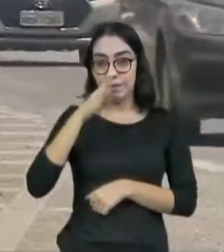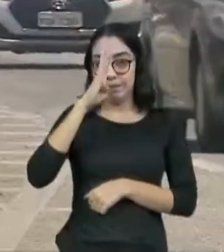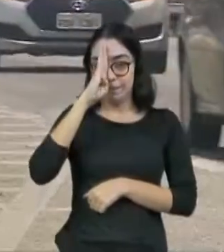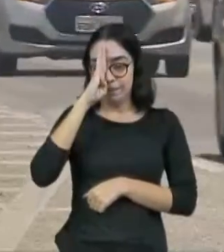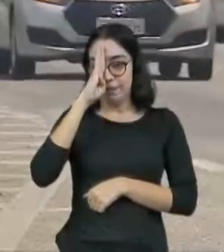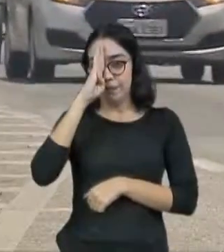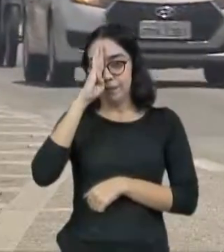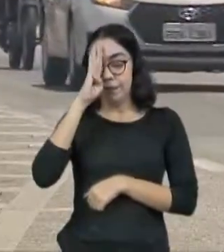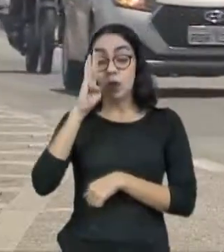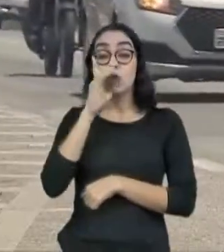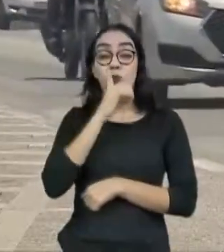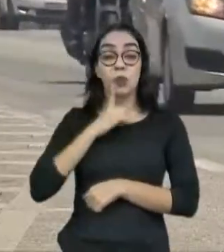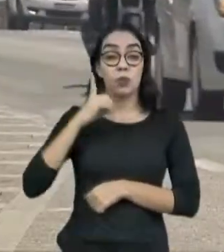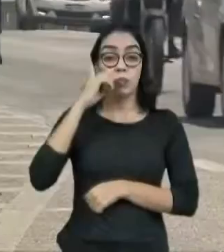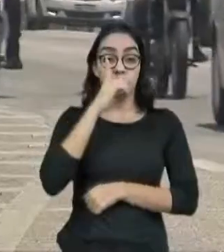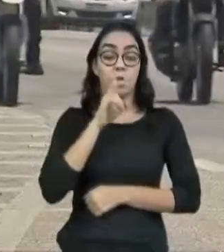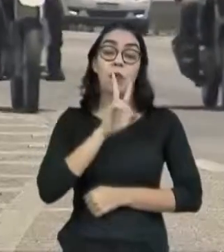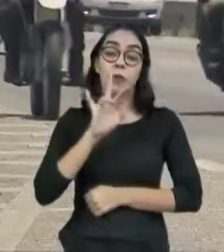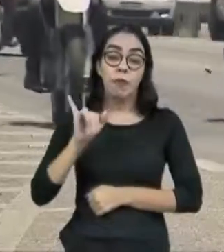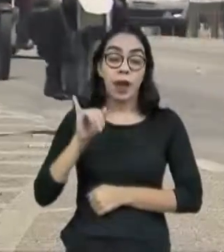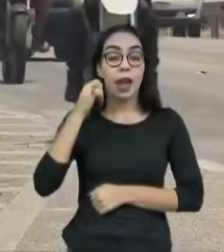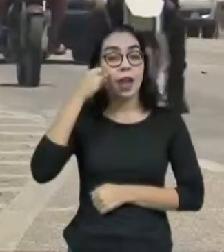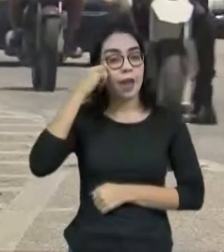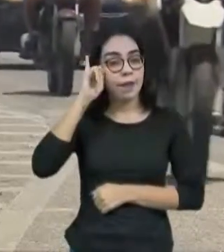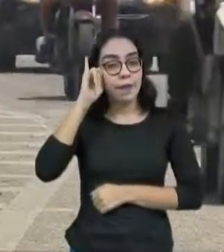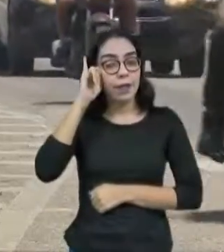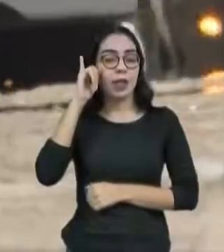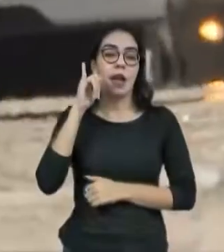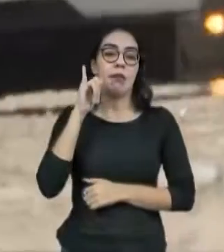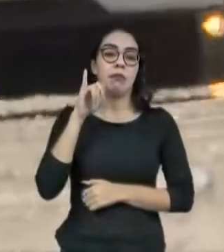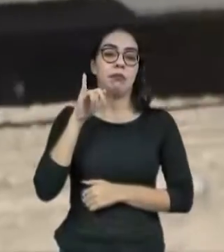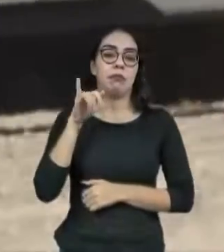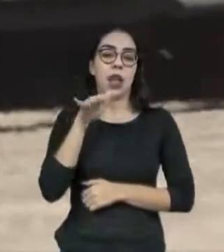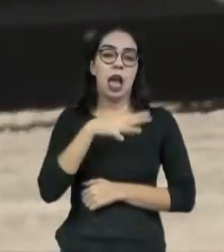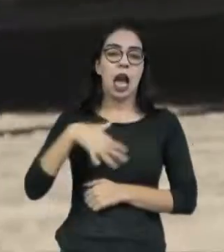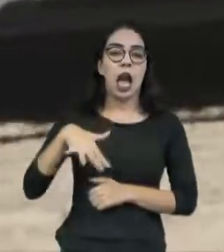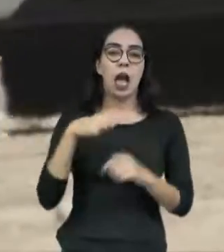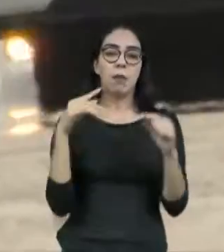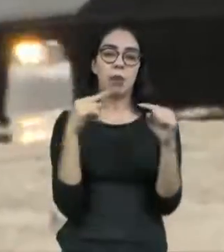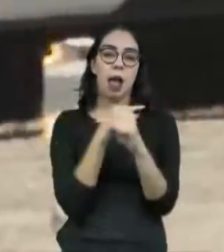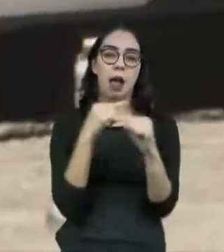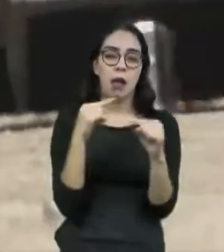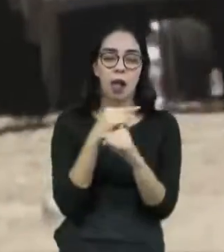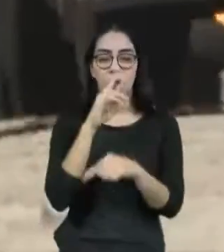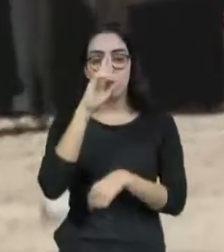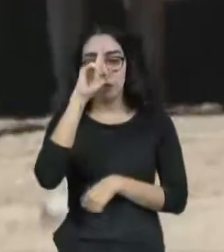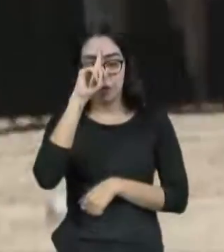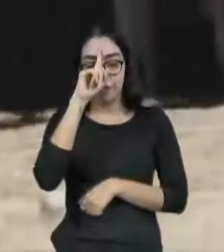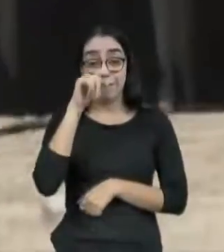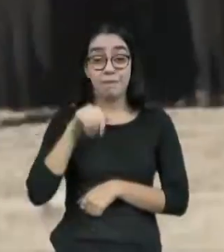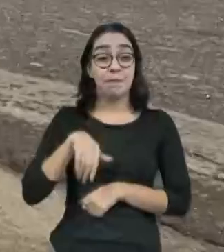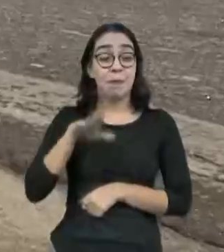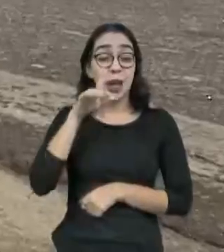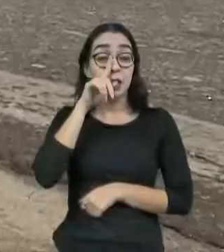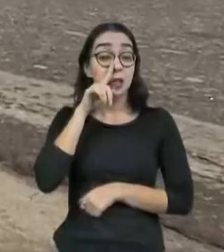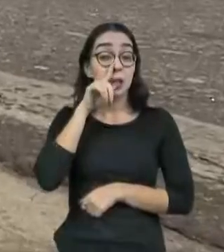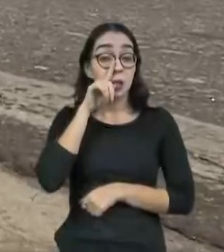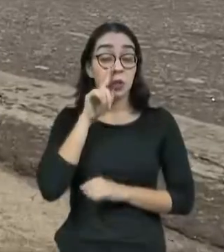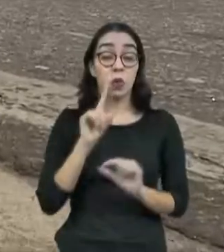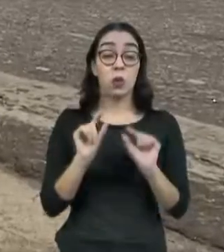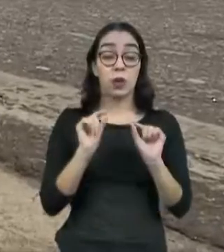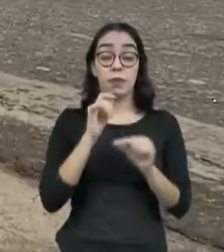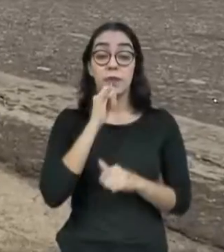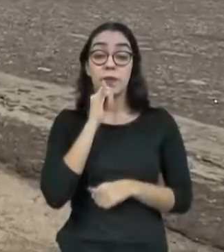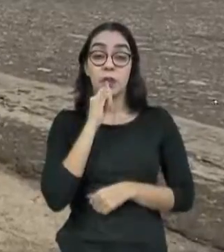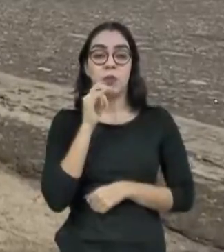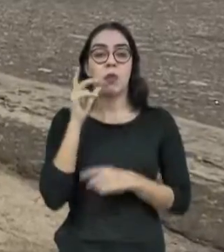A corporação vai atuar na prevenção das infrações de trânsito, com foco especial nas práticas mais perigosas, como embriaguez